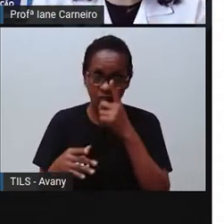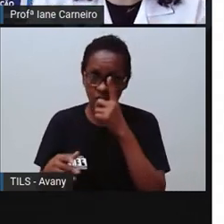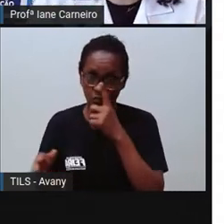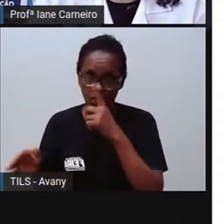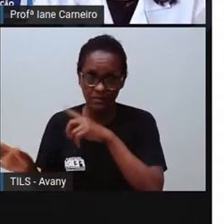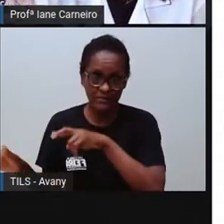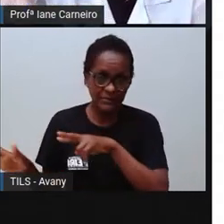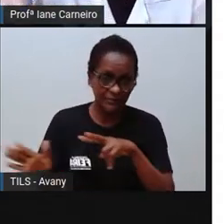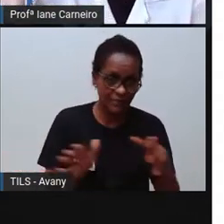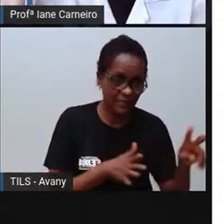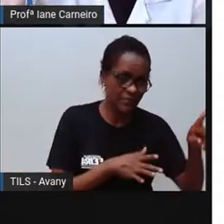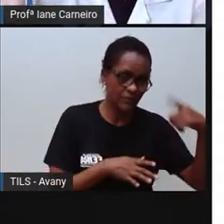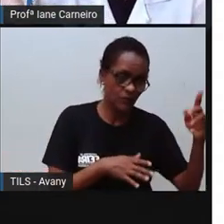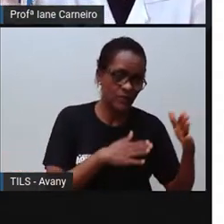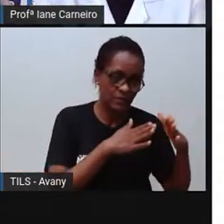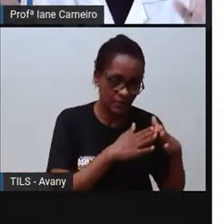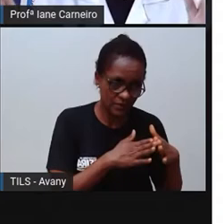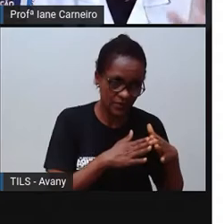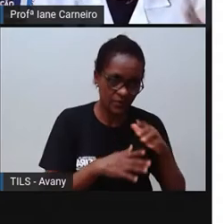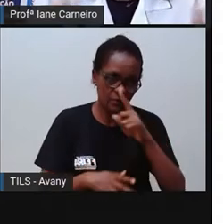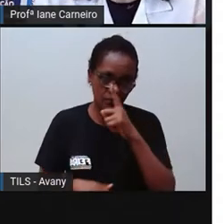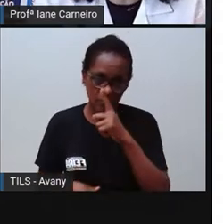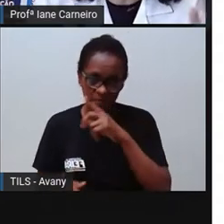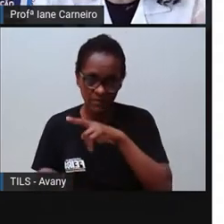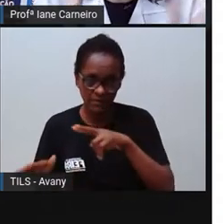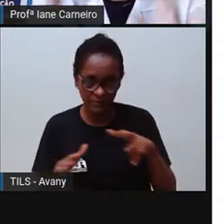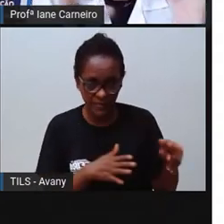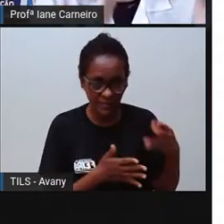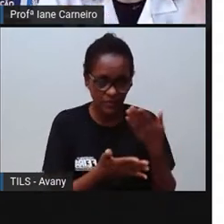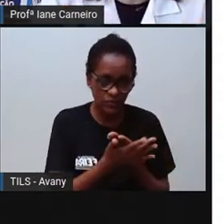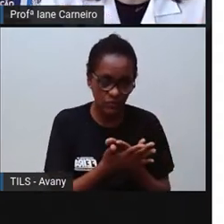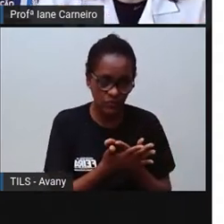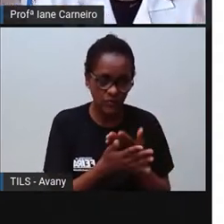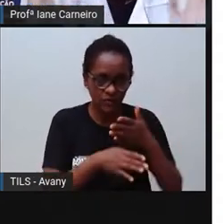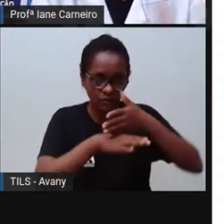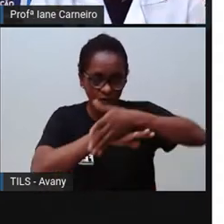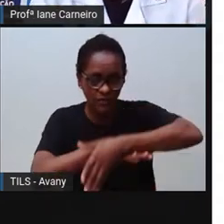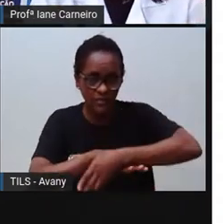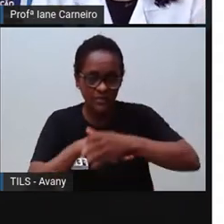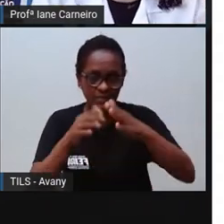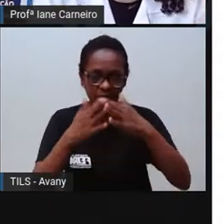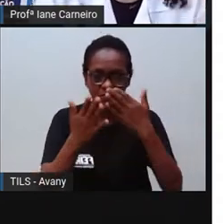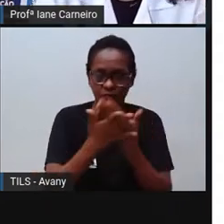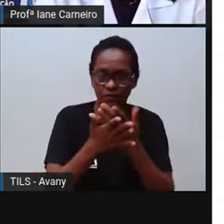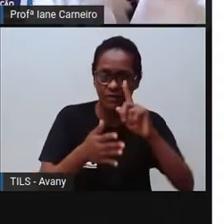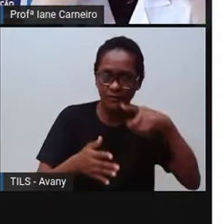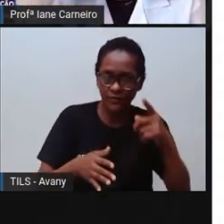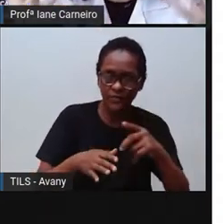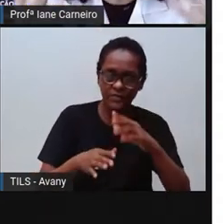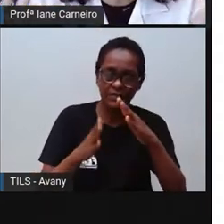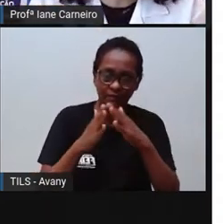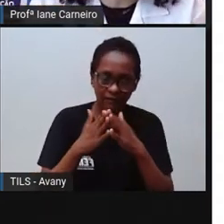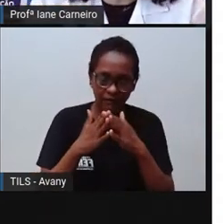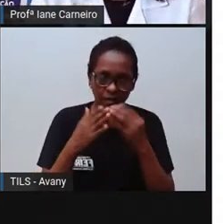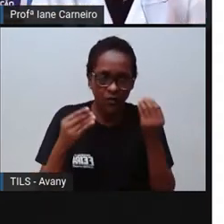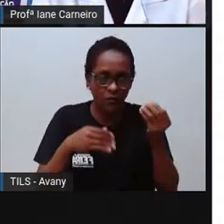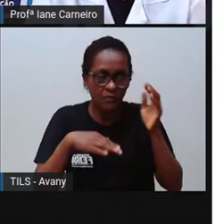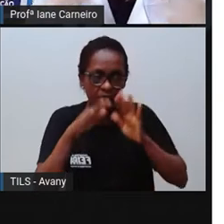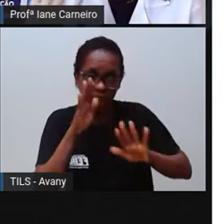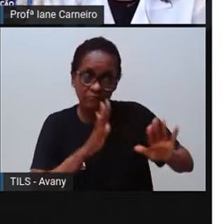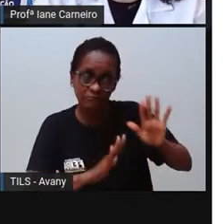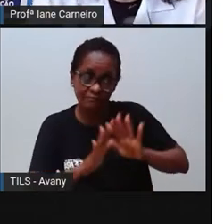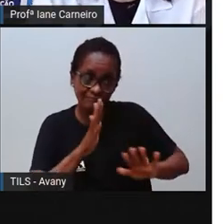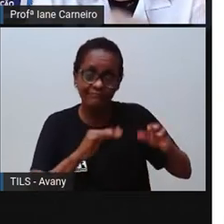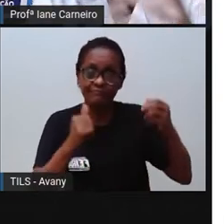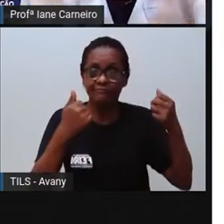cuidados. Não é só o papel da mamãe e do papai ficarem, né, observando os perigos. Vocês também precisam aprender, né,